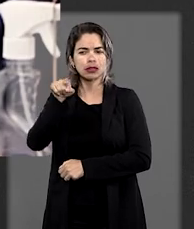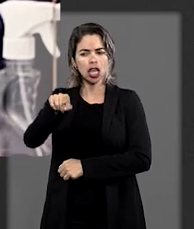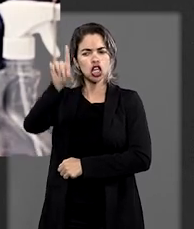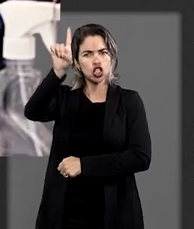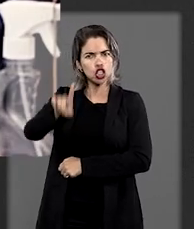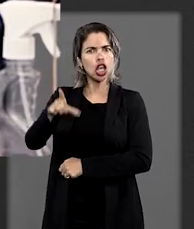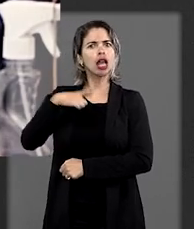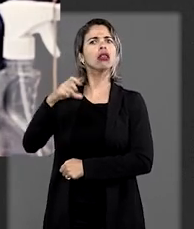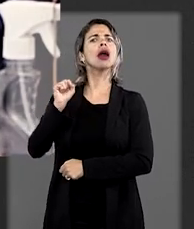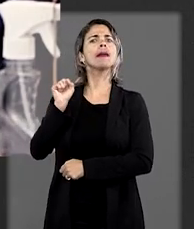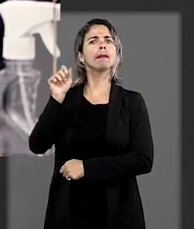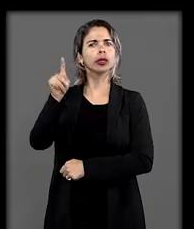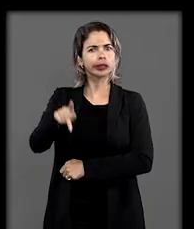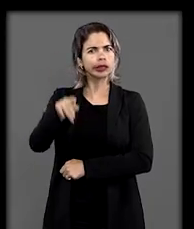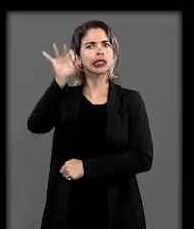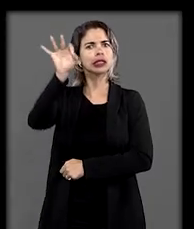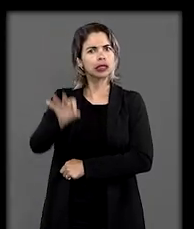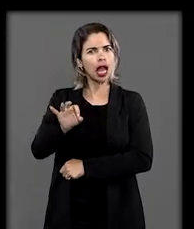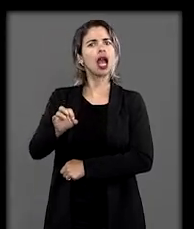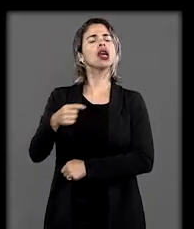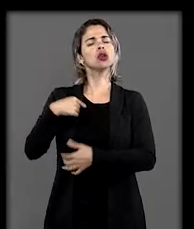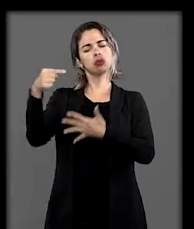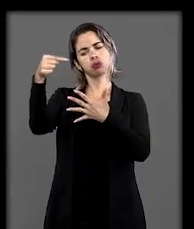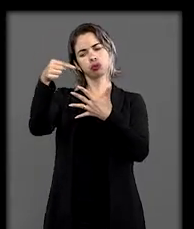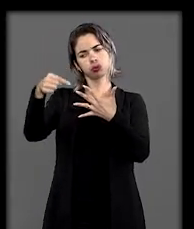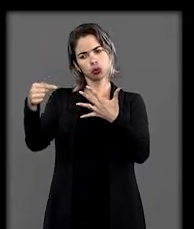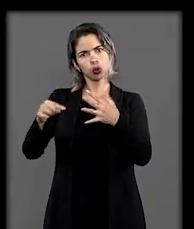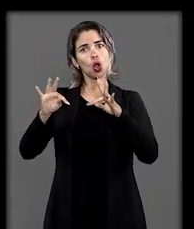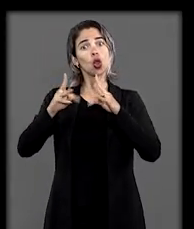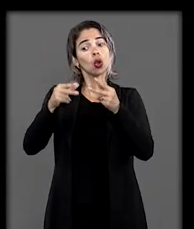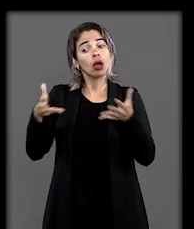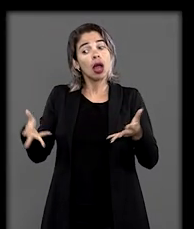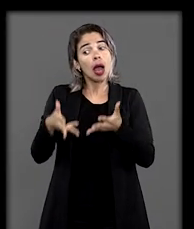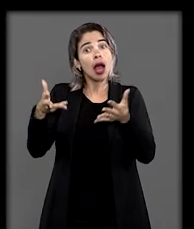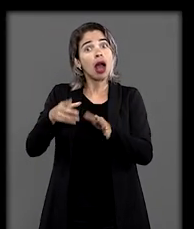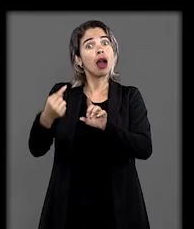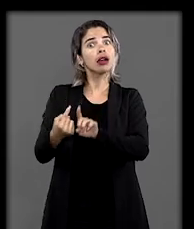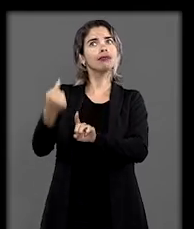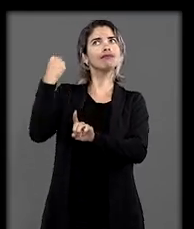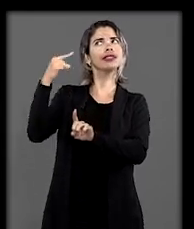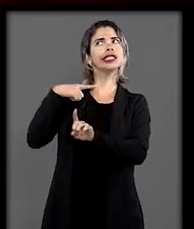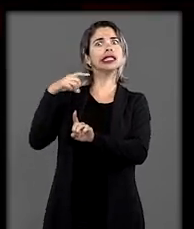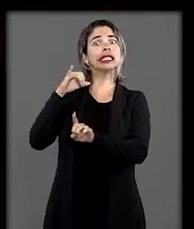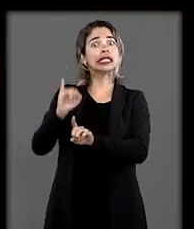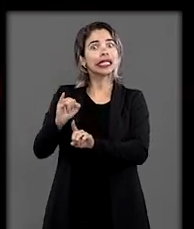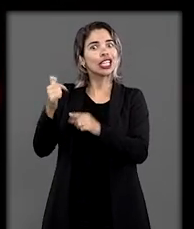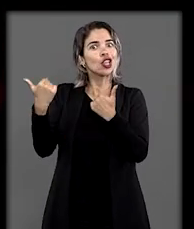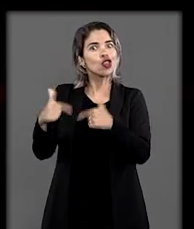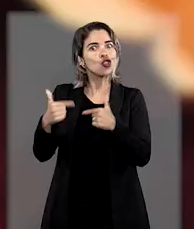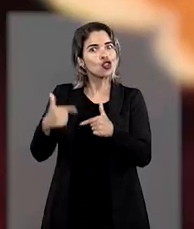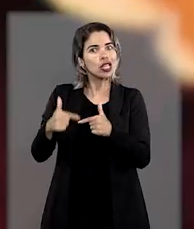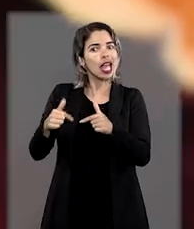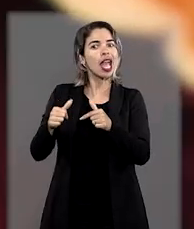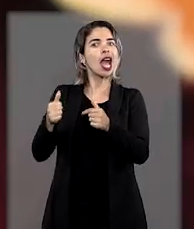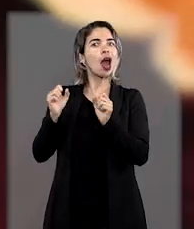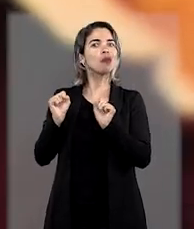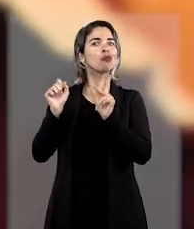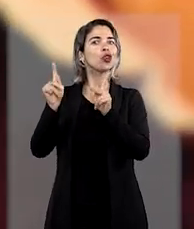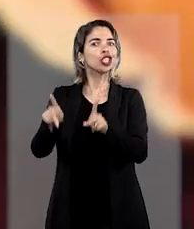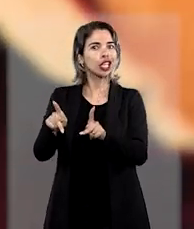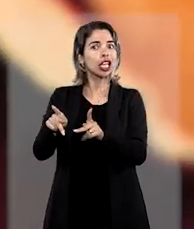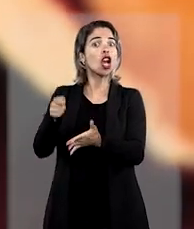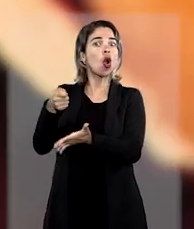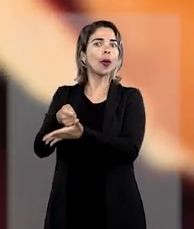tinha direito à aposentadoria Considerando todas as promoções que poderia ter tido caso não tivesse sido reformada